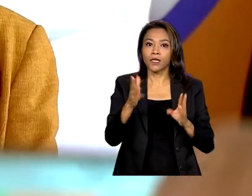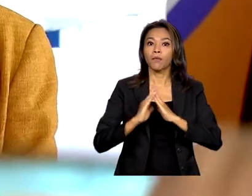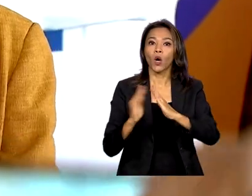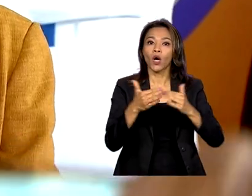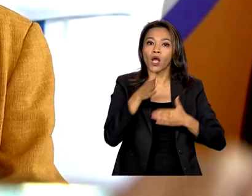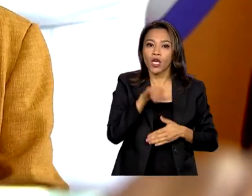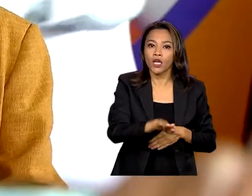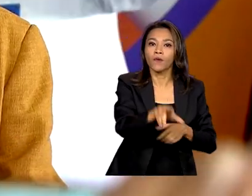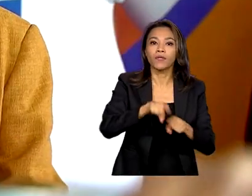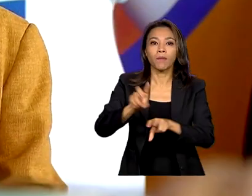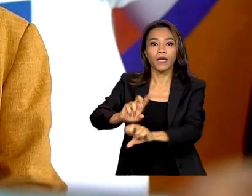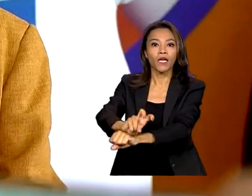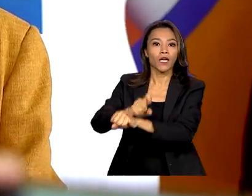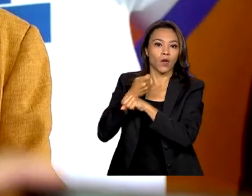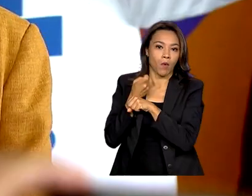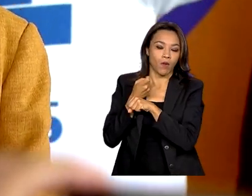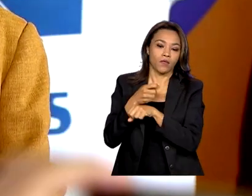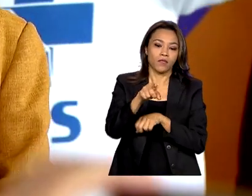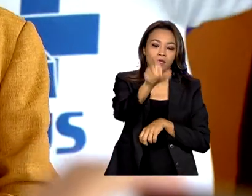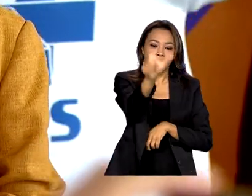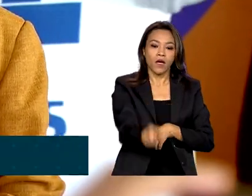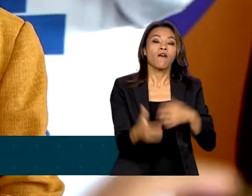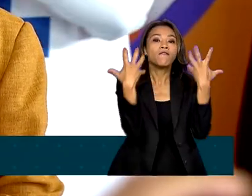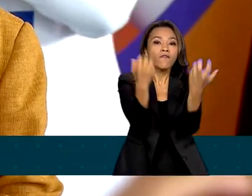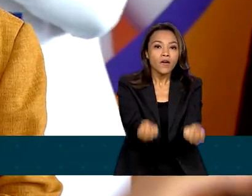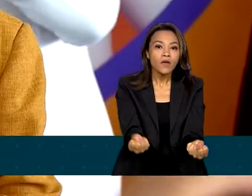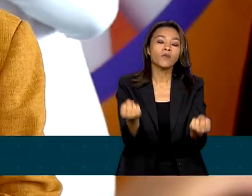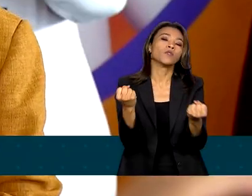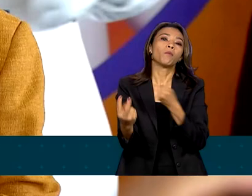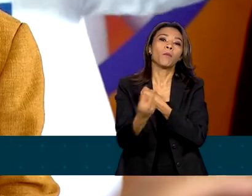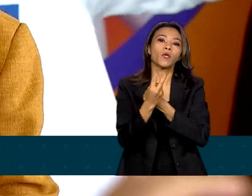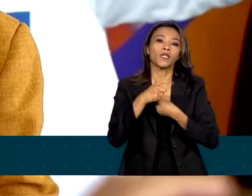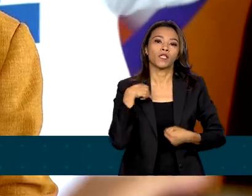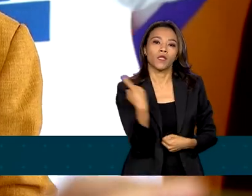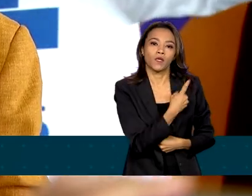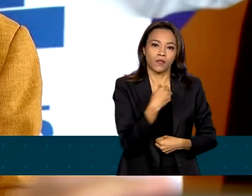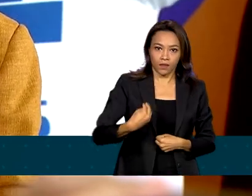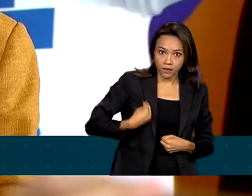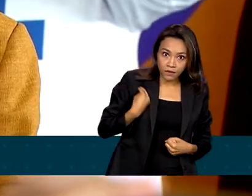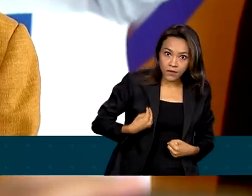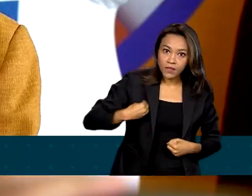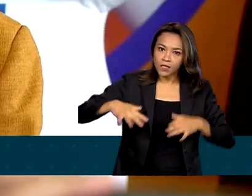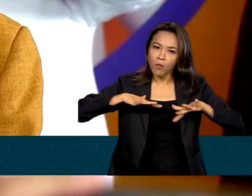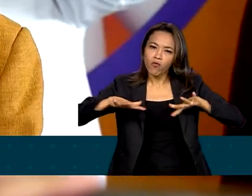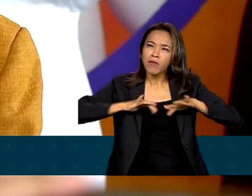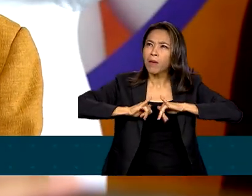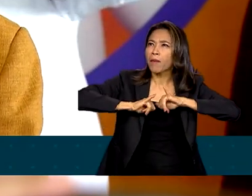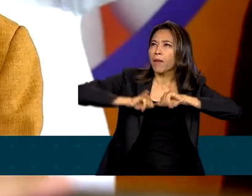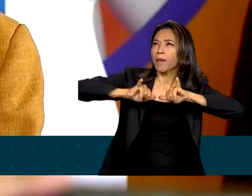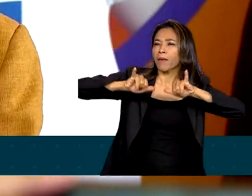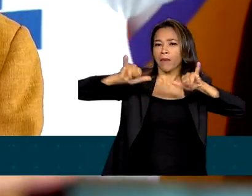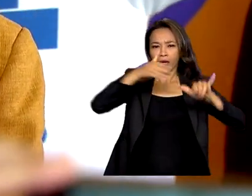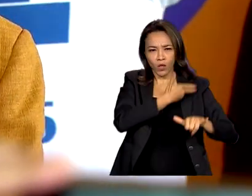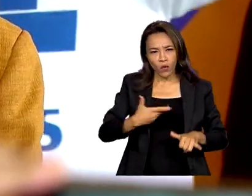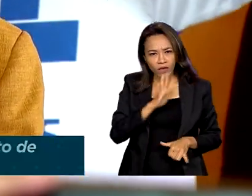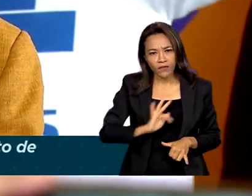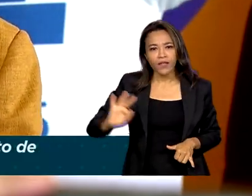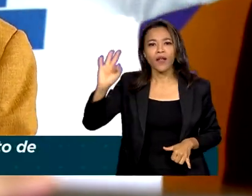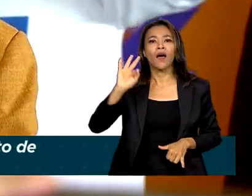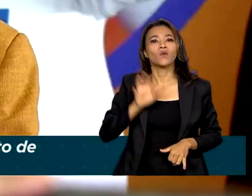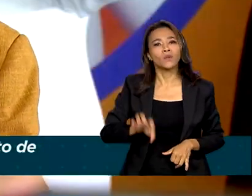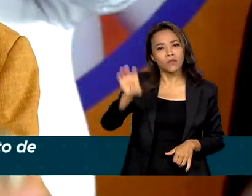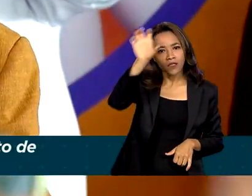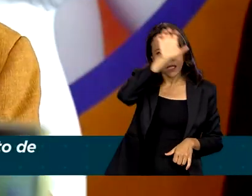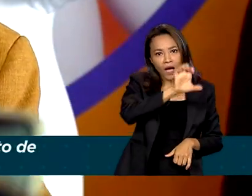Vamos proteger nossas vidas. Esse movimento que tem que ser do governo federal, dos governos